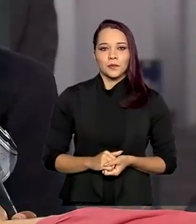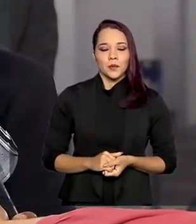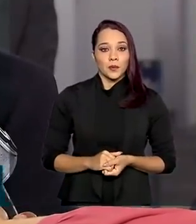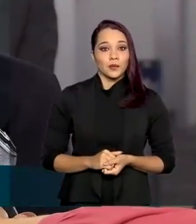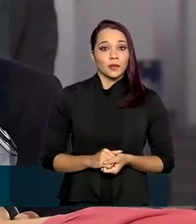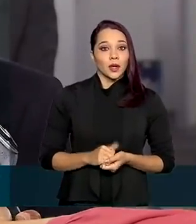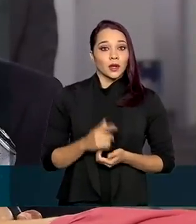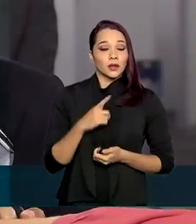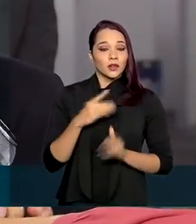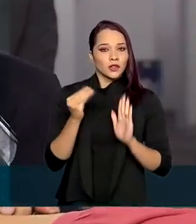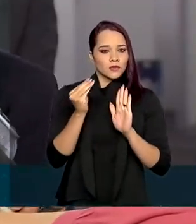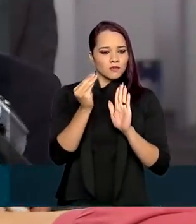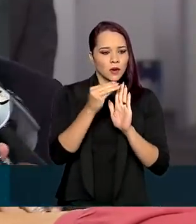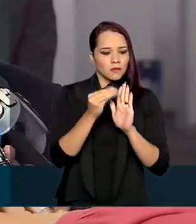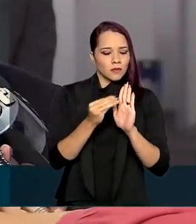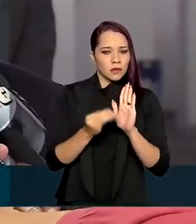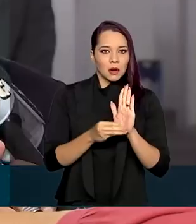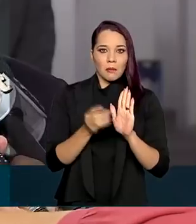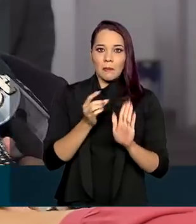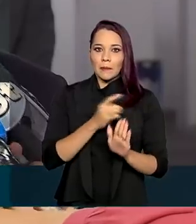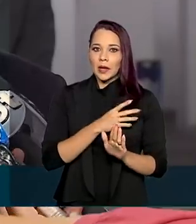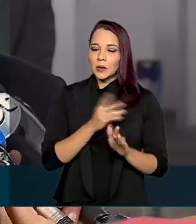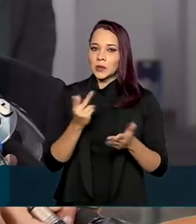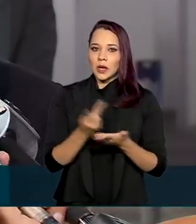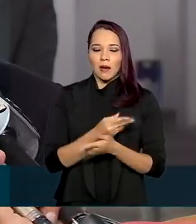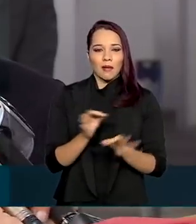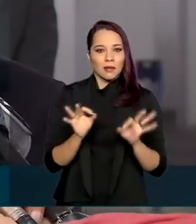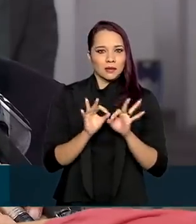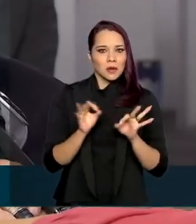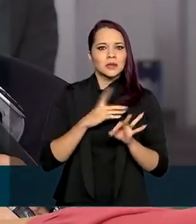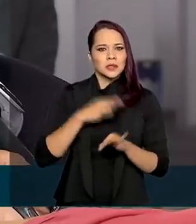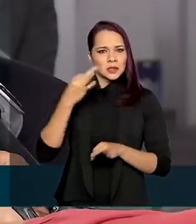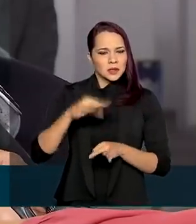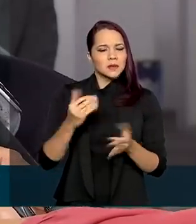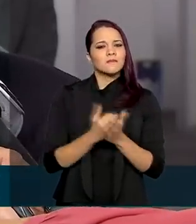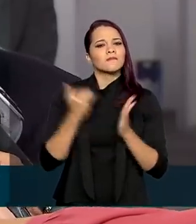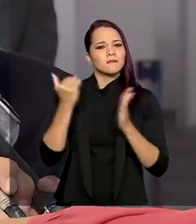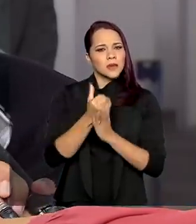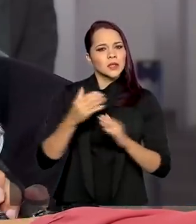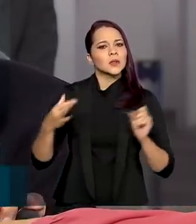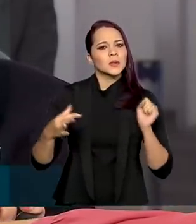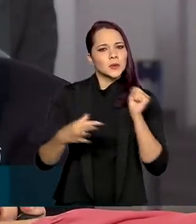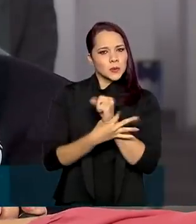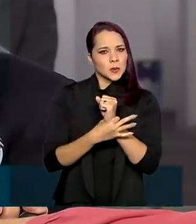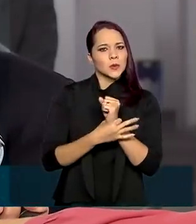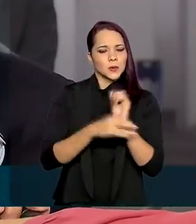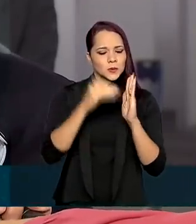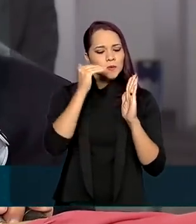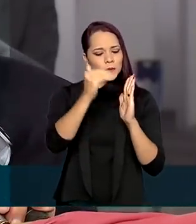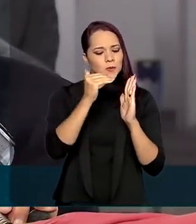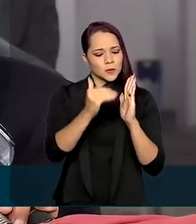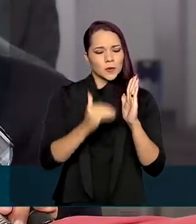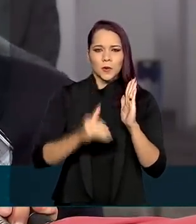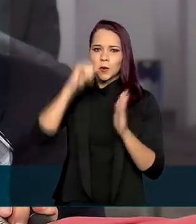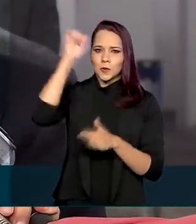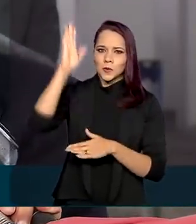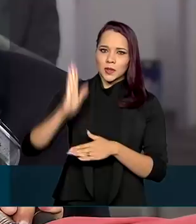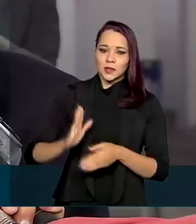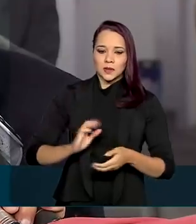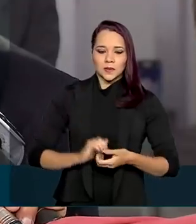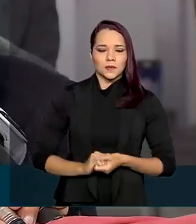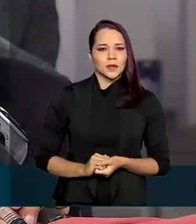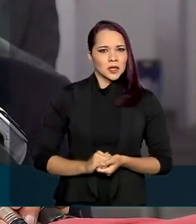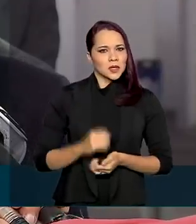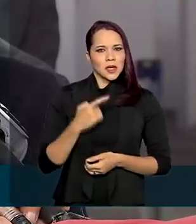Estabelecemos, sem nenhum medo de errar, um dos mais seguros protocolos do Brasil. Eu